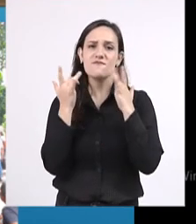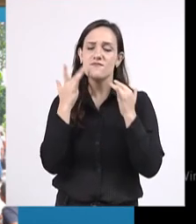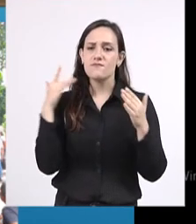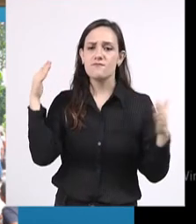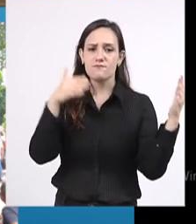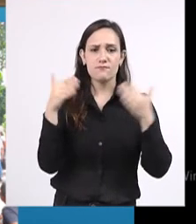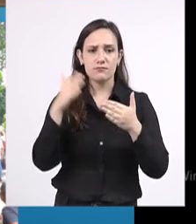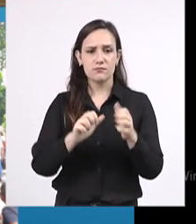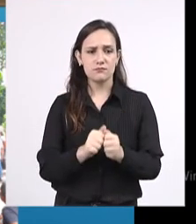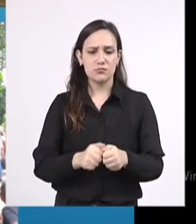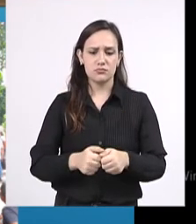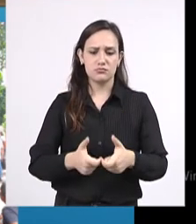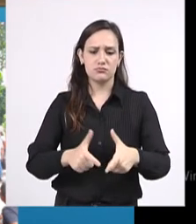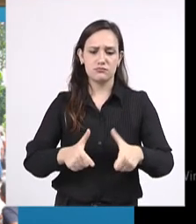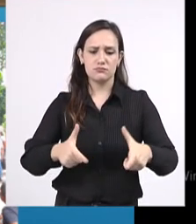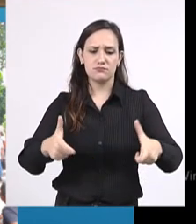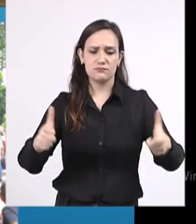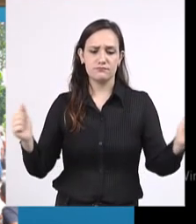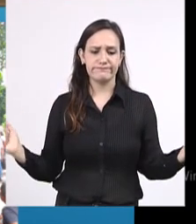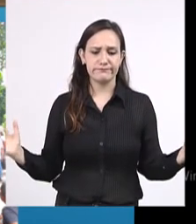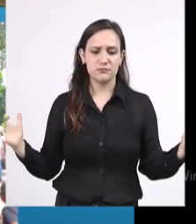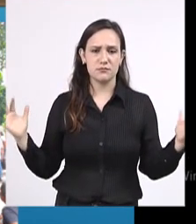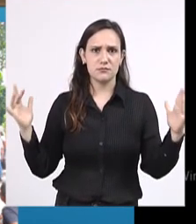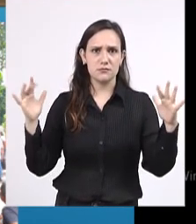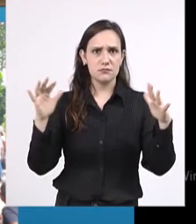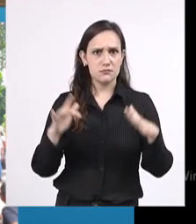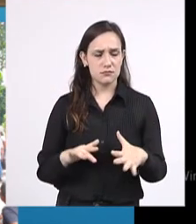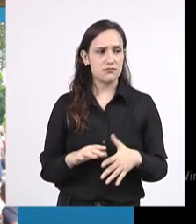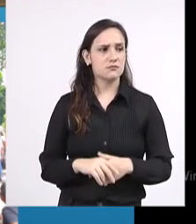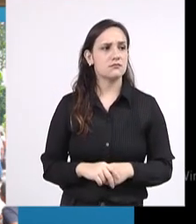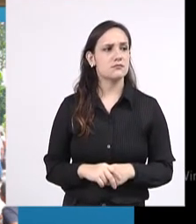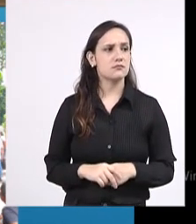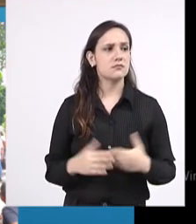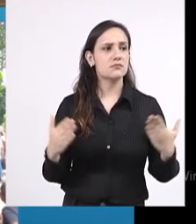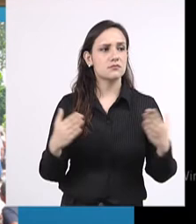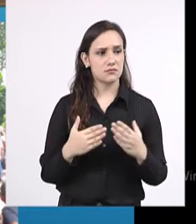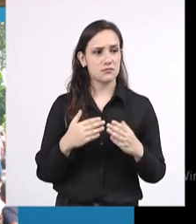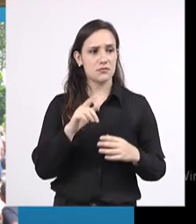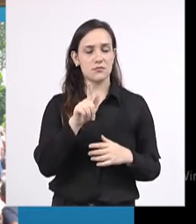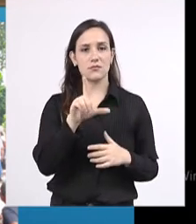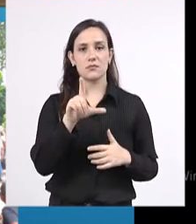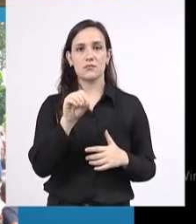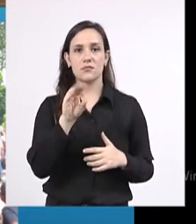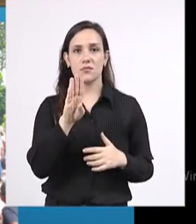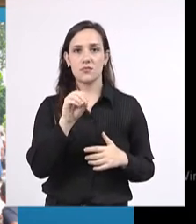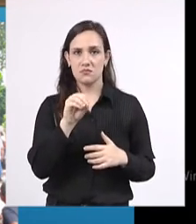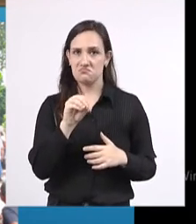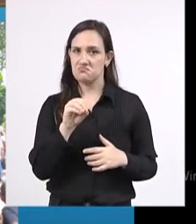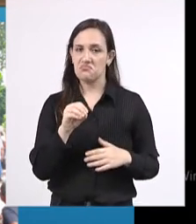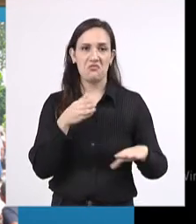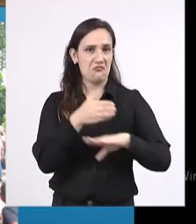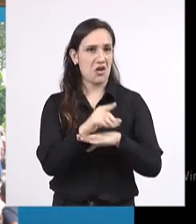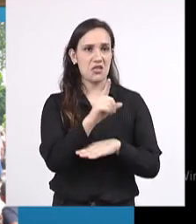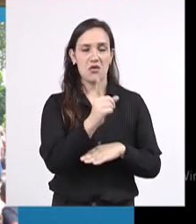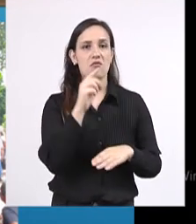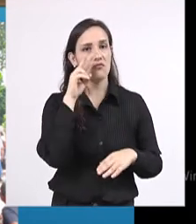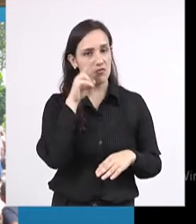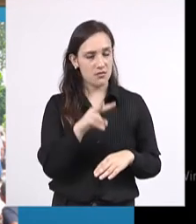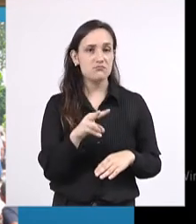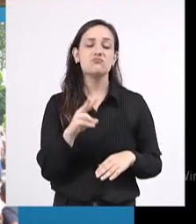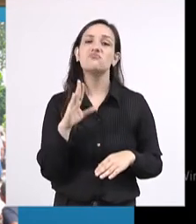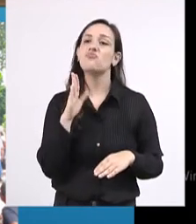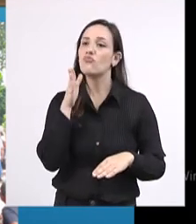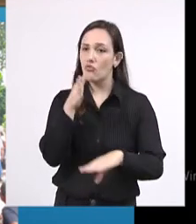esse movimento foi alcançando espaço, de modo que até a Rede Globo, que não costuma cobrir esse tipo de evento, esteve lá,